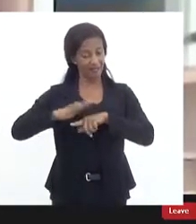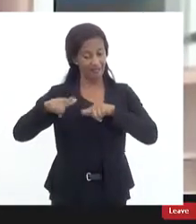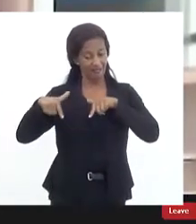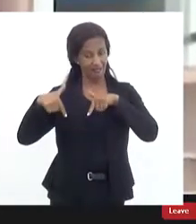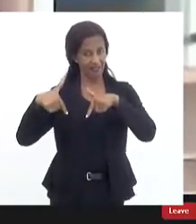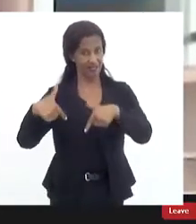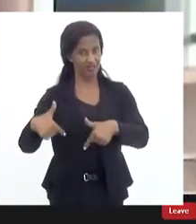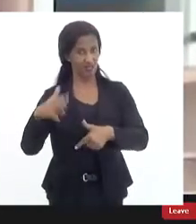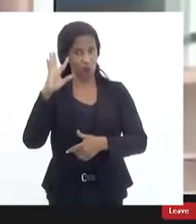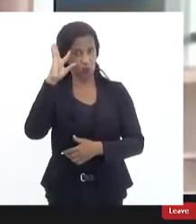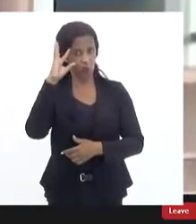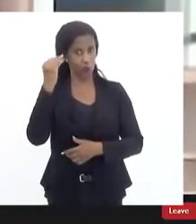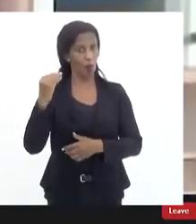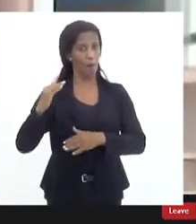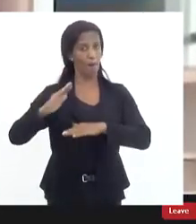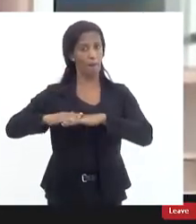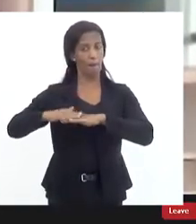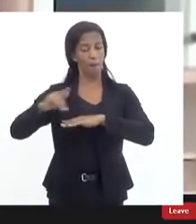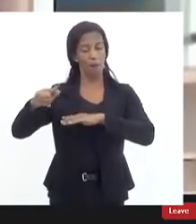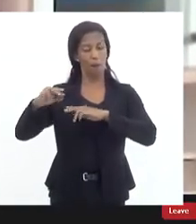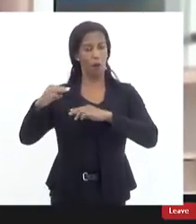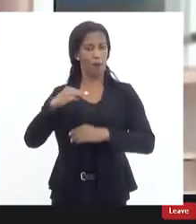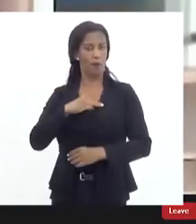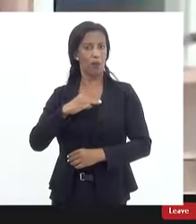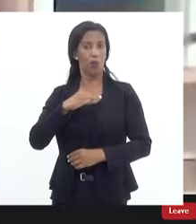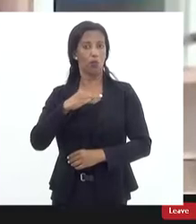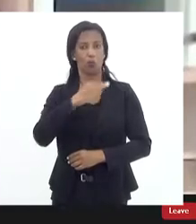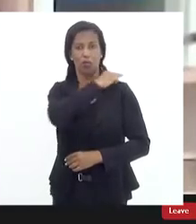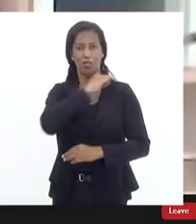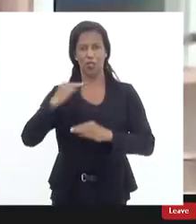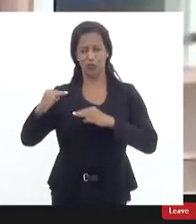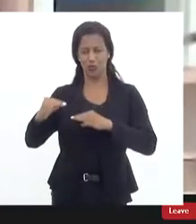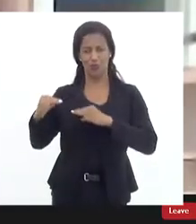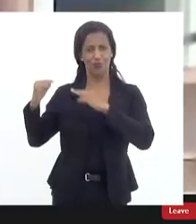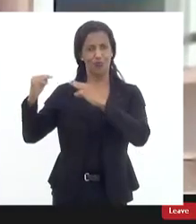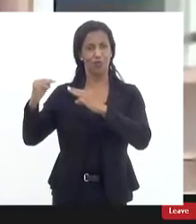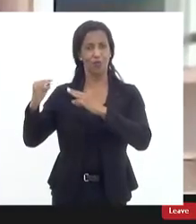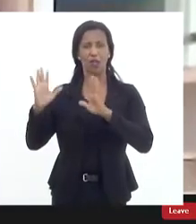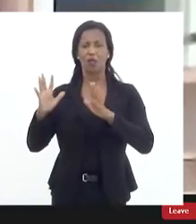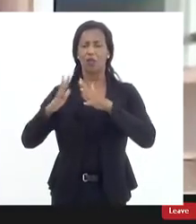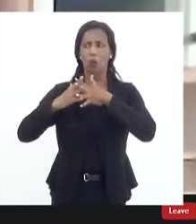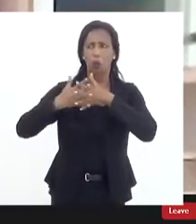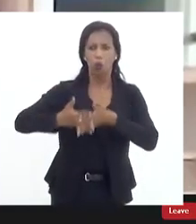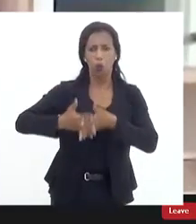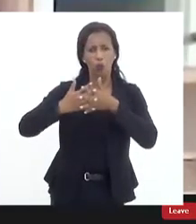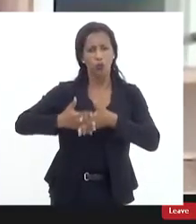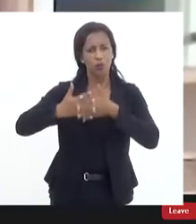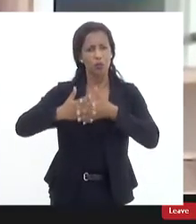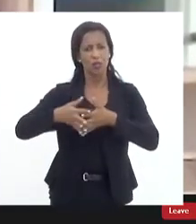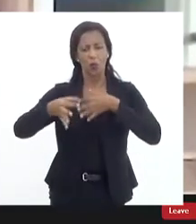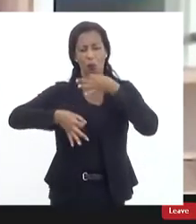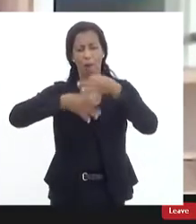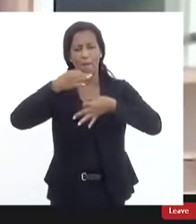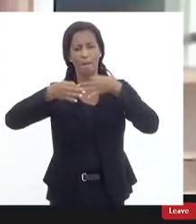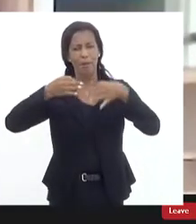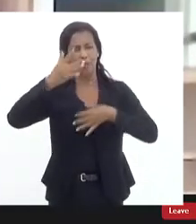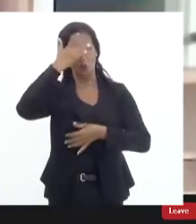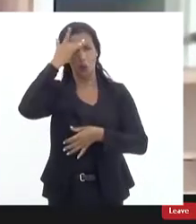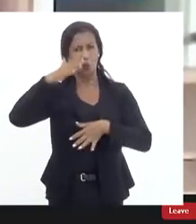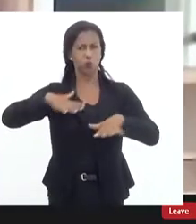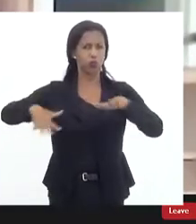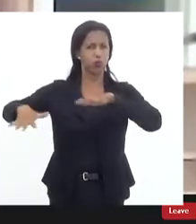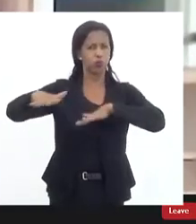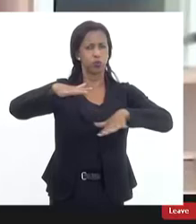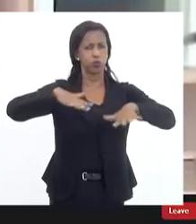vedada pela decisão do ministro então isso em volta e meia causa alguma confusão em especial na opinião pública e nos meios de